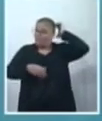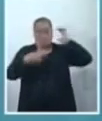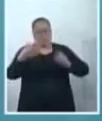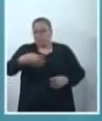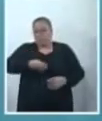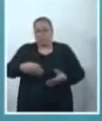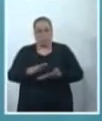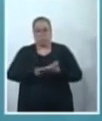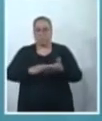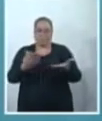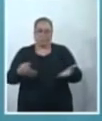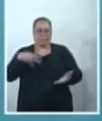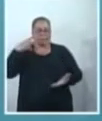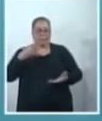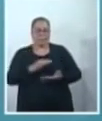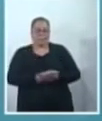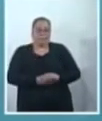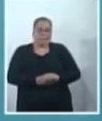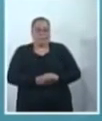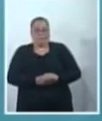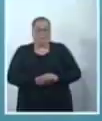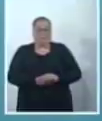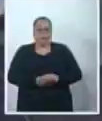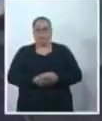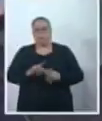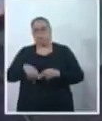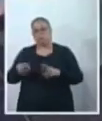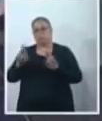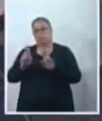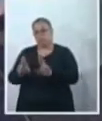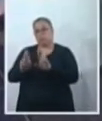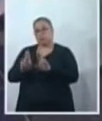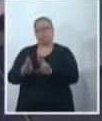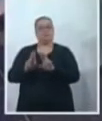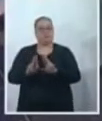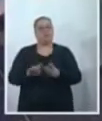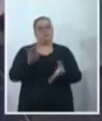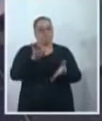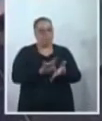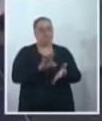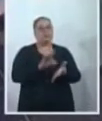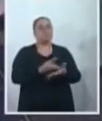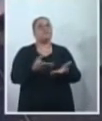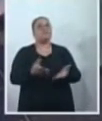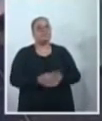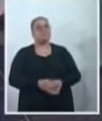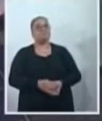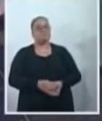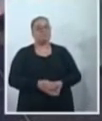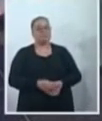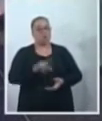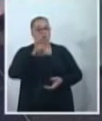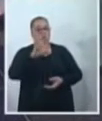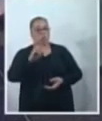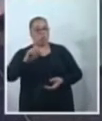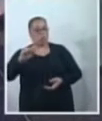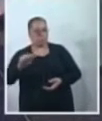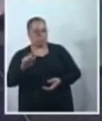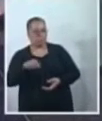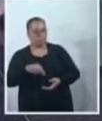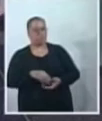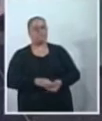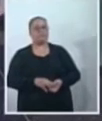como deveria. Mas esperamos aí, né, vereadora? Com certeza. Nessa emenda à lua aí. E também tem